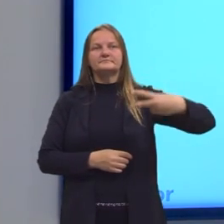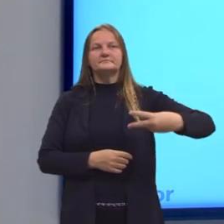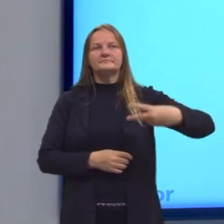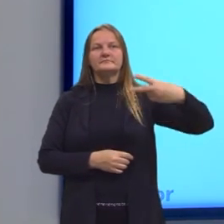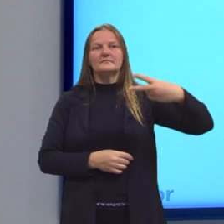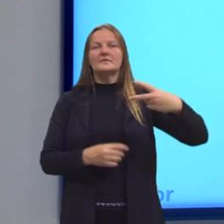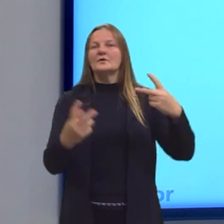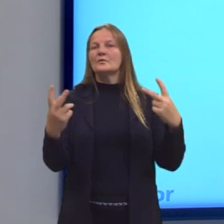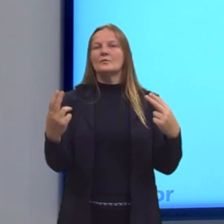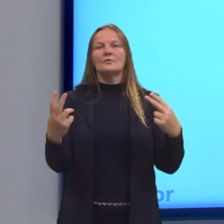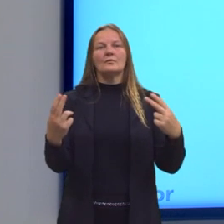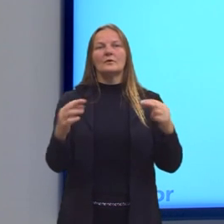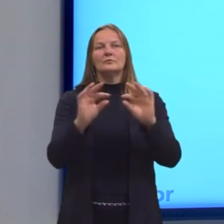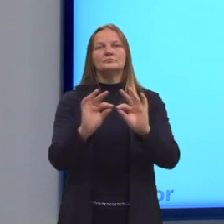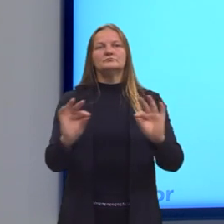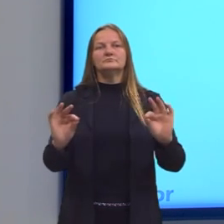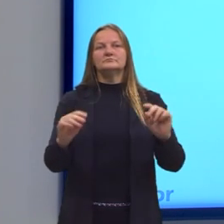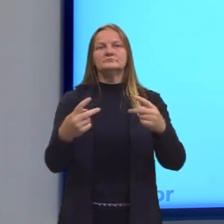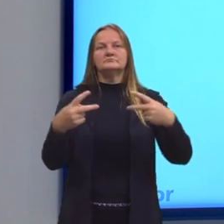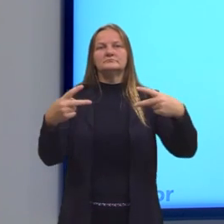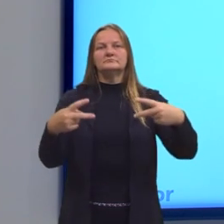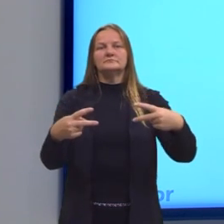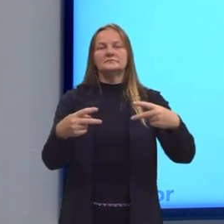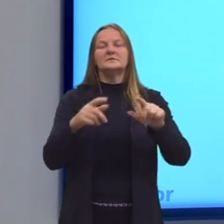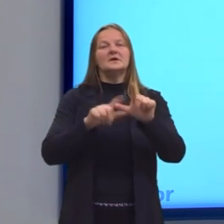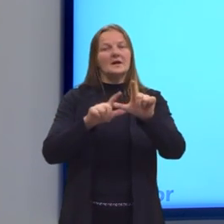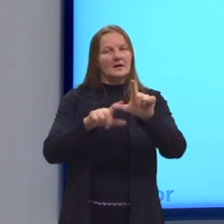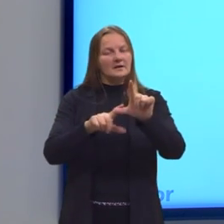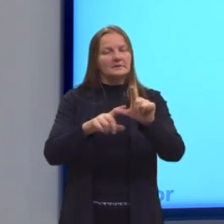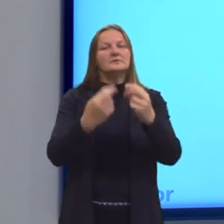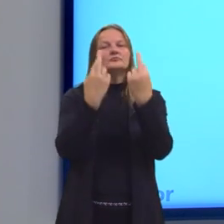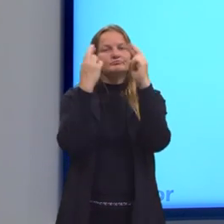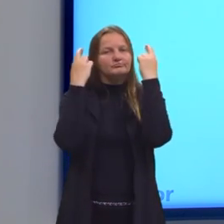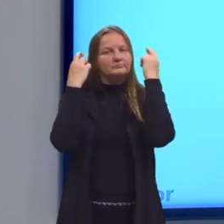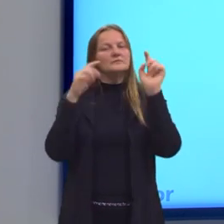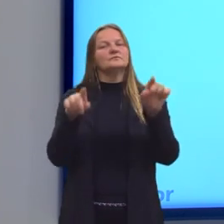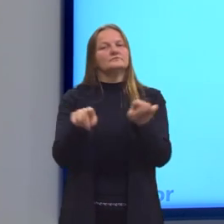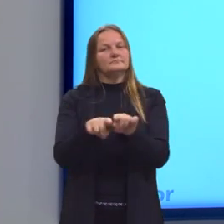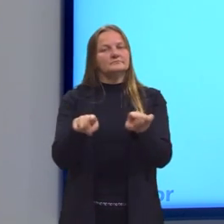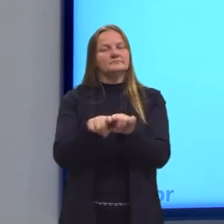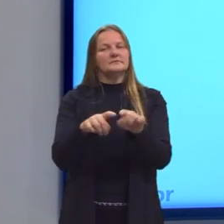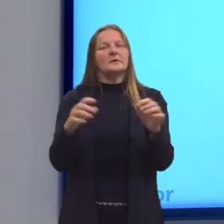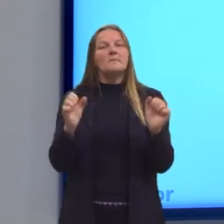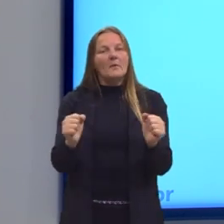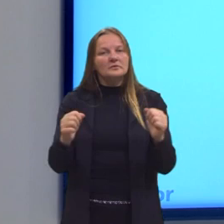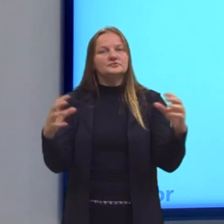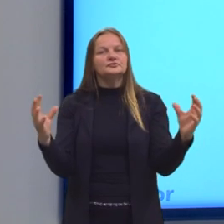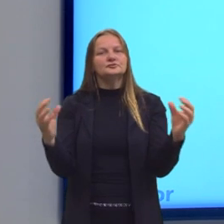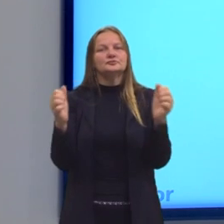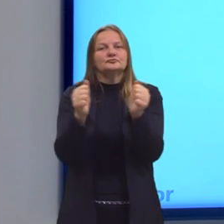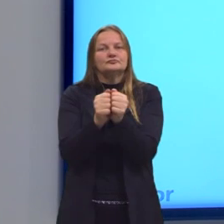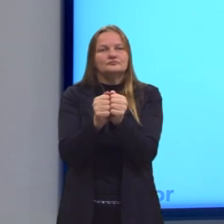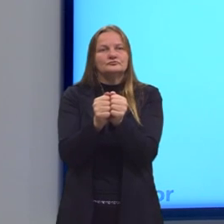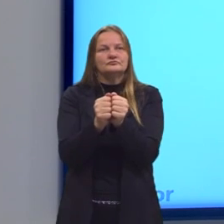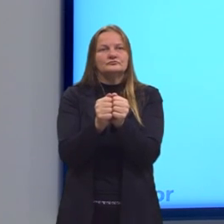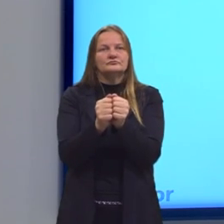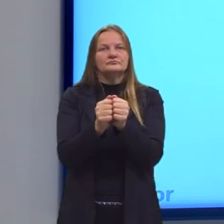comuns, porque eles possuem a letrinha grega também. Então, eu posso juntar em um termo só.